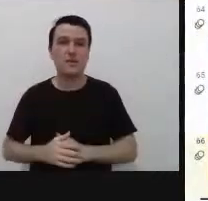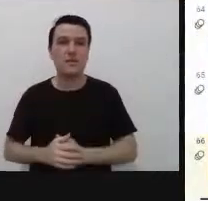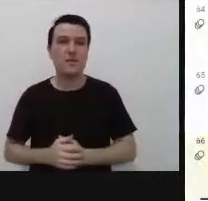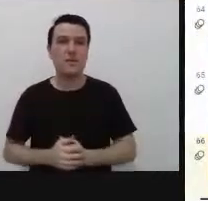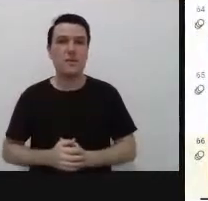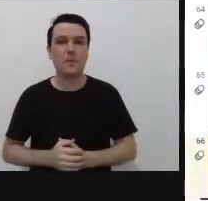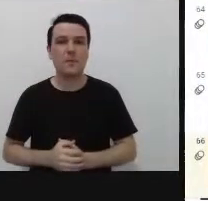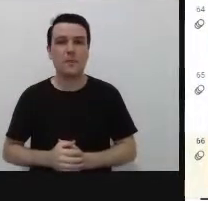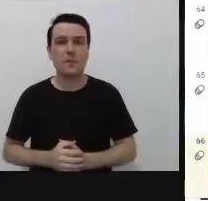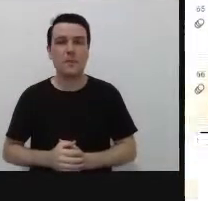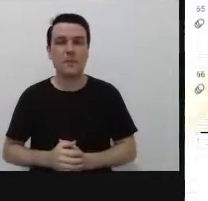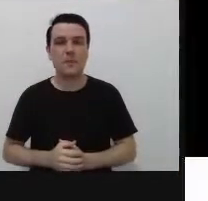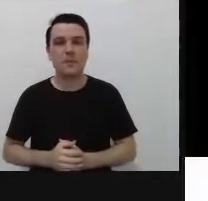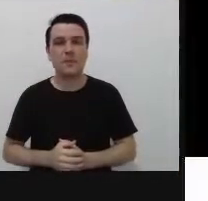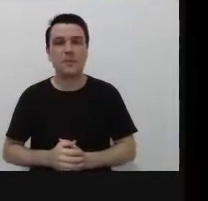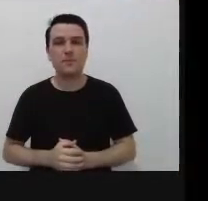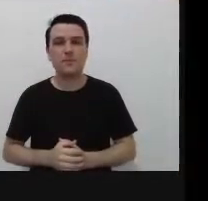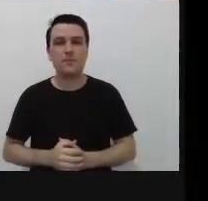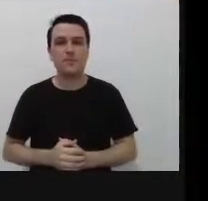para fechar